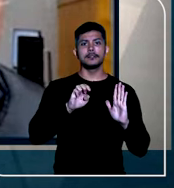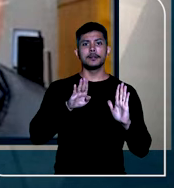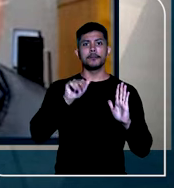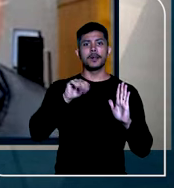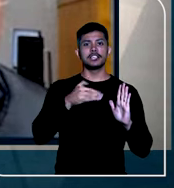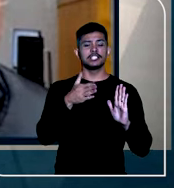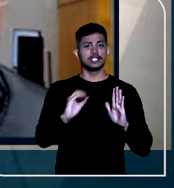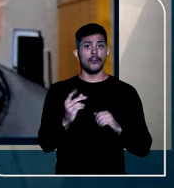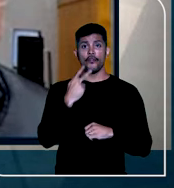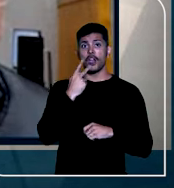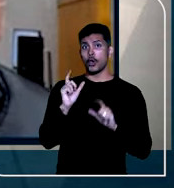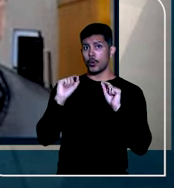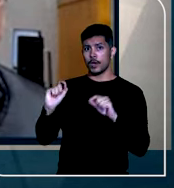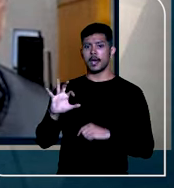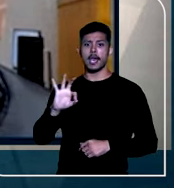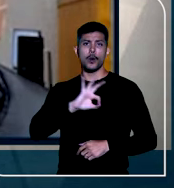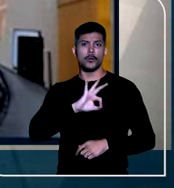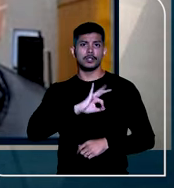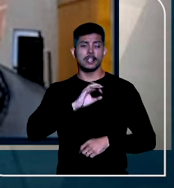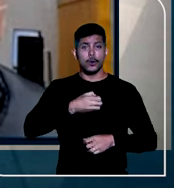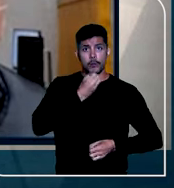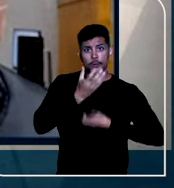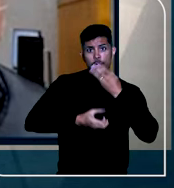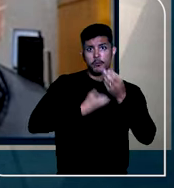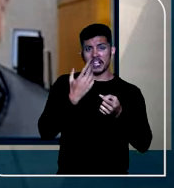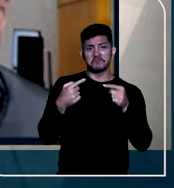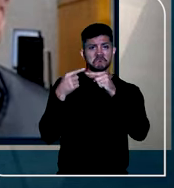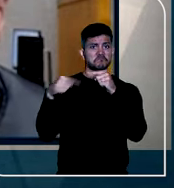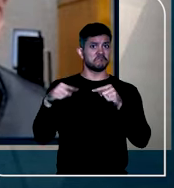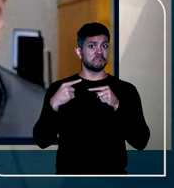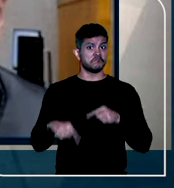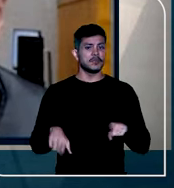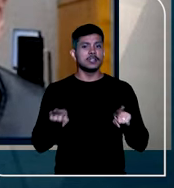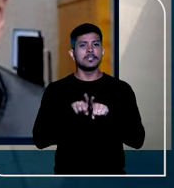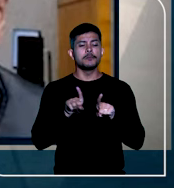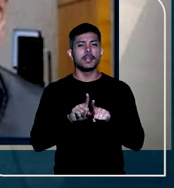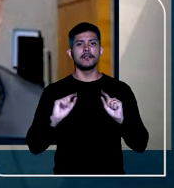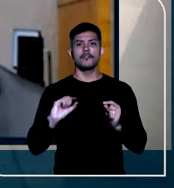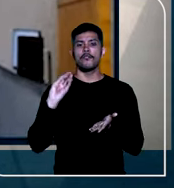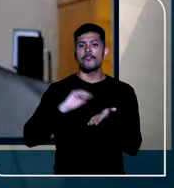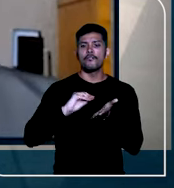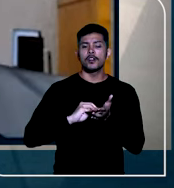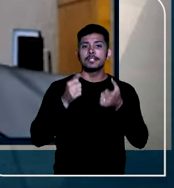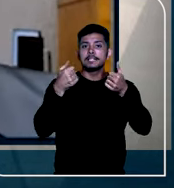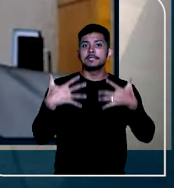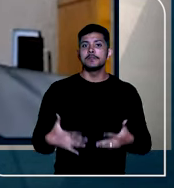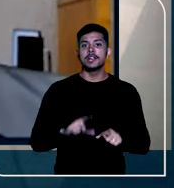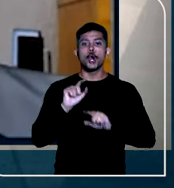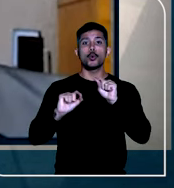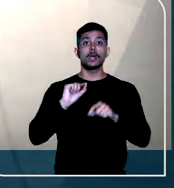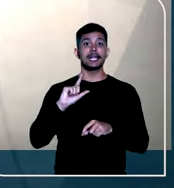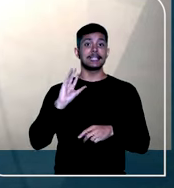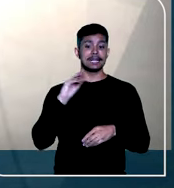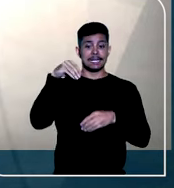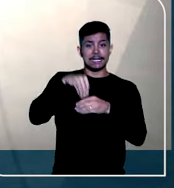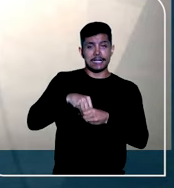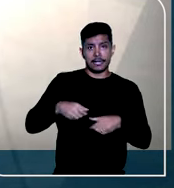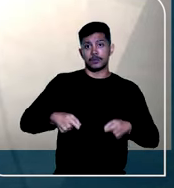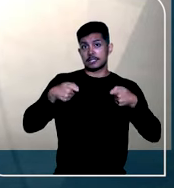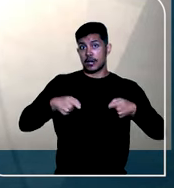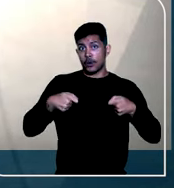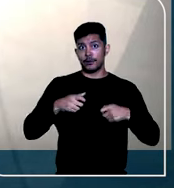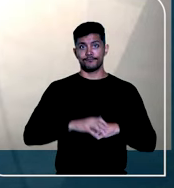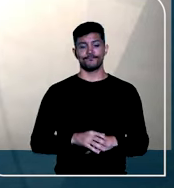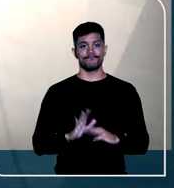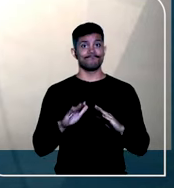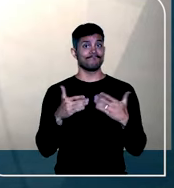apontou divergências nos depoimentos dos policiais e a falta de descrição do conteúdo da sacola arremessada pelo réu, o que, segundo